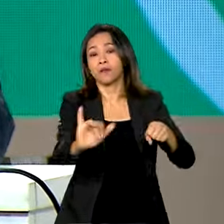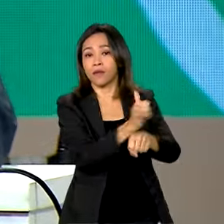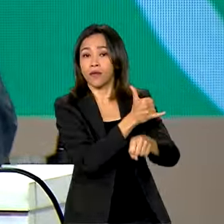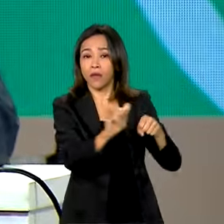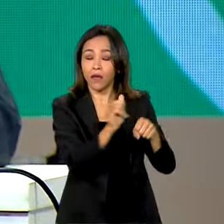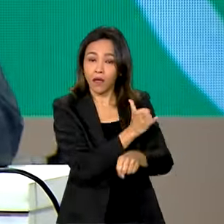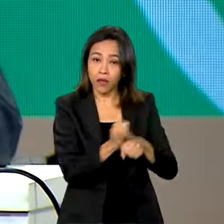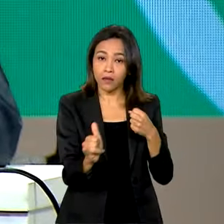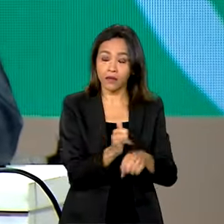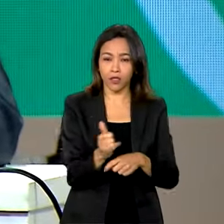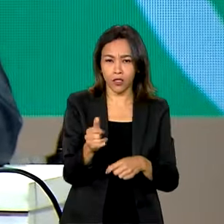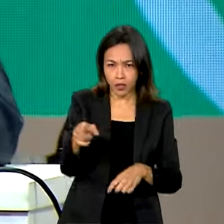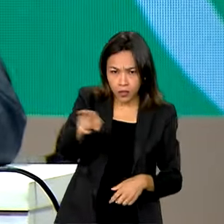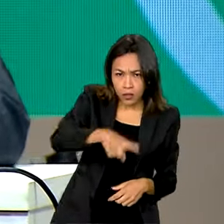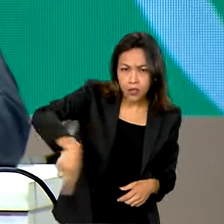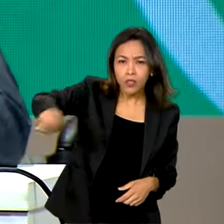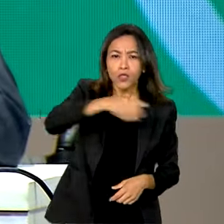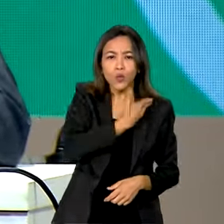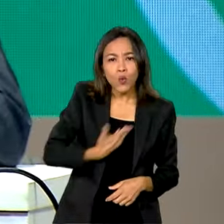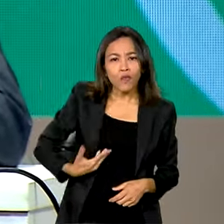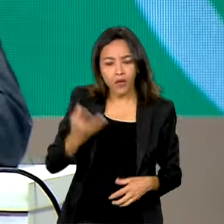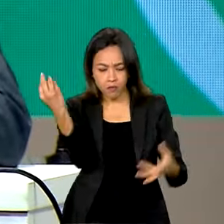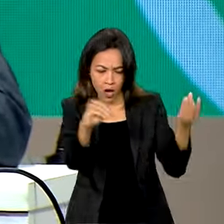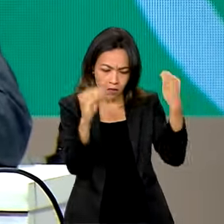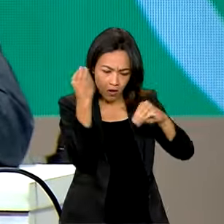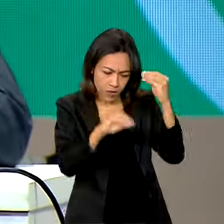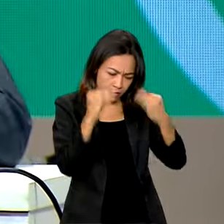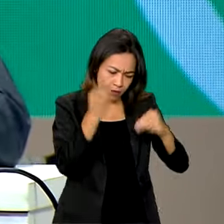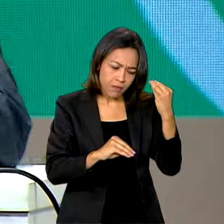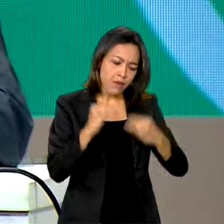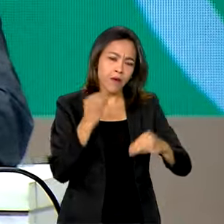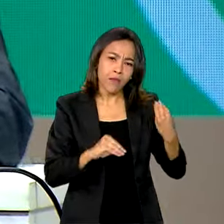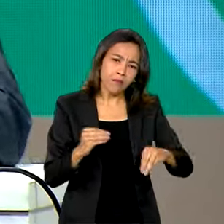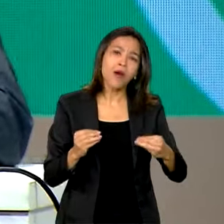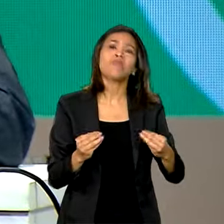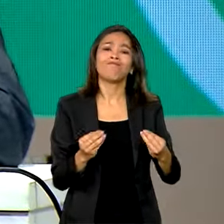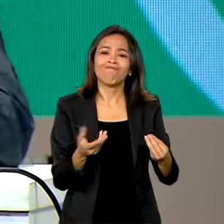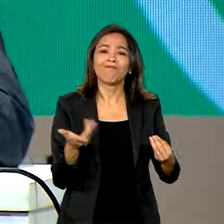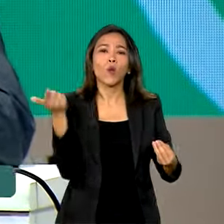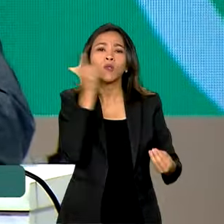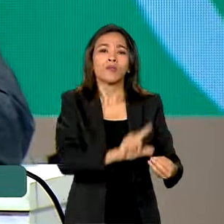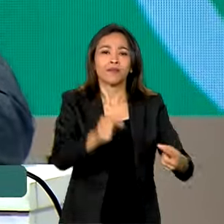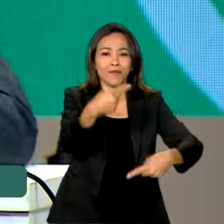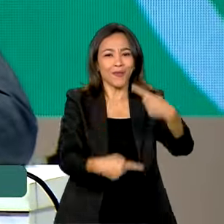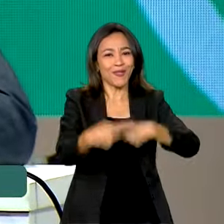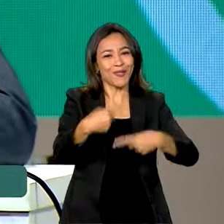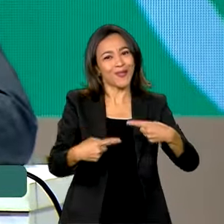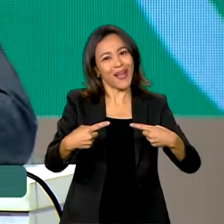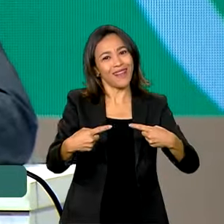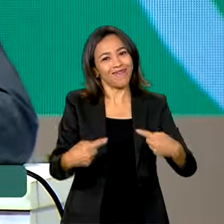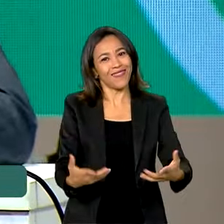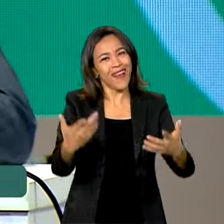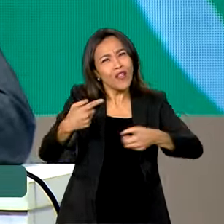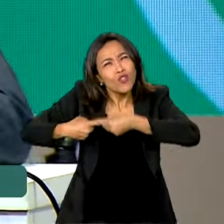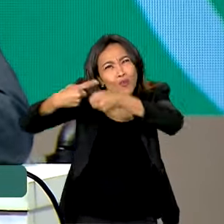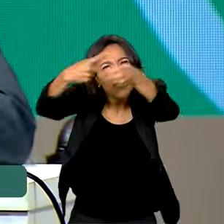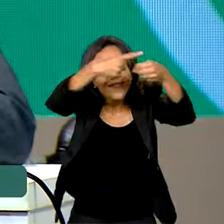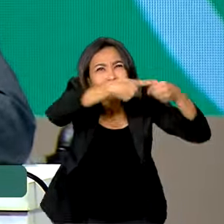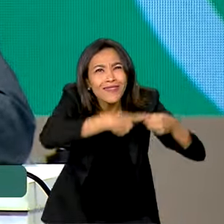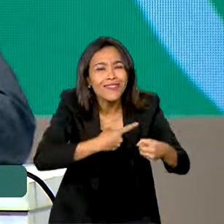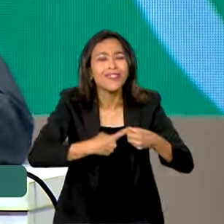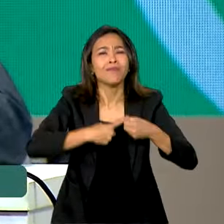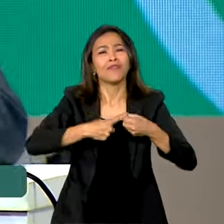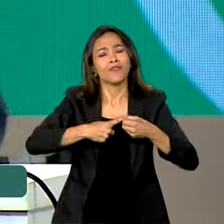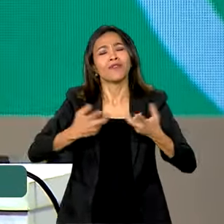que os governos construam políticas públicas pela base, assim como de onde nós viemos, dialogando com as principais